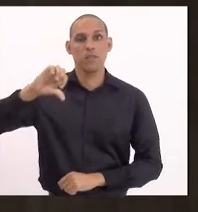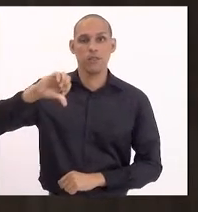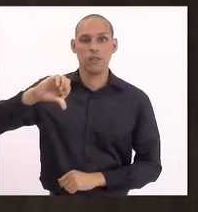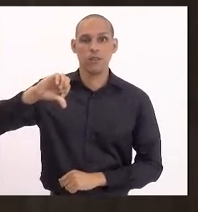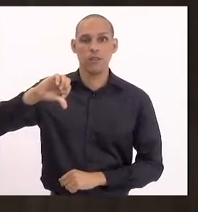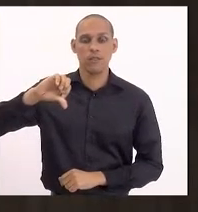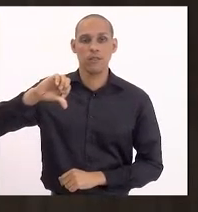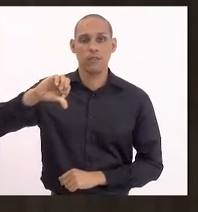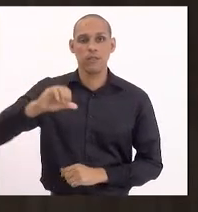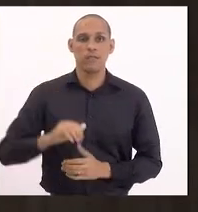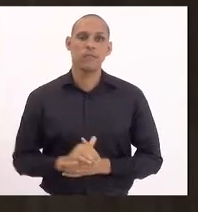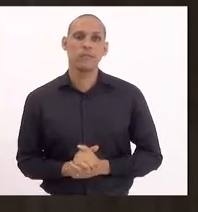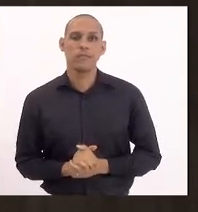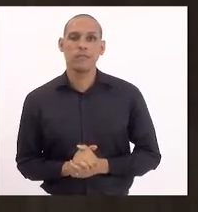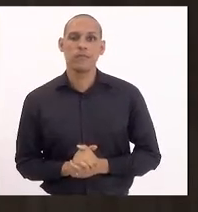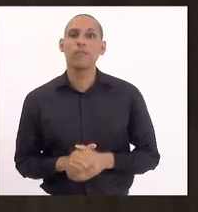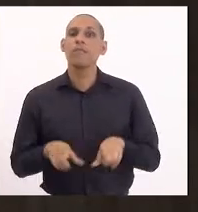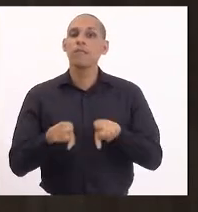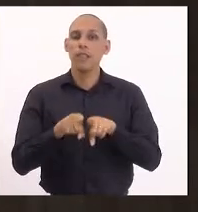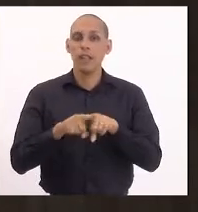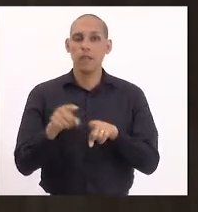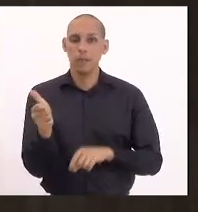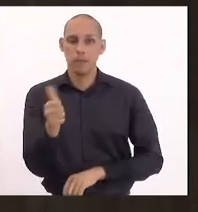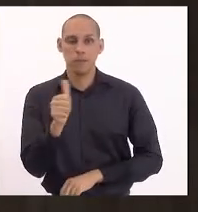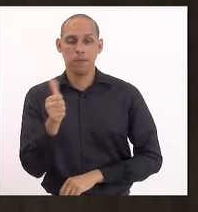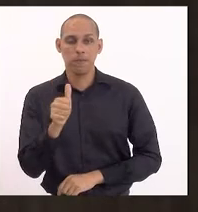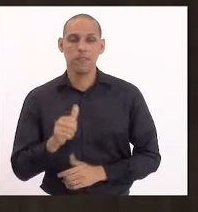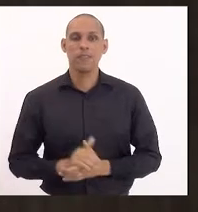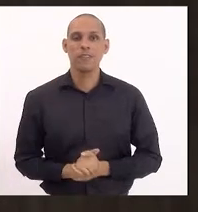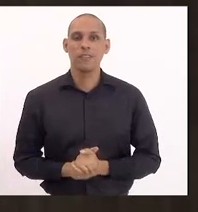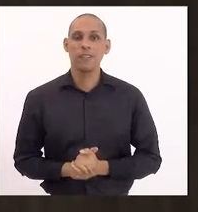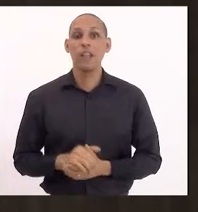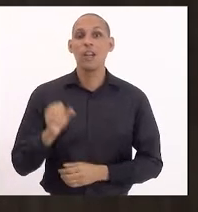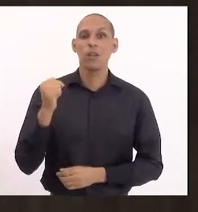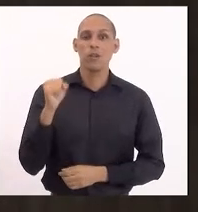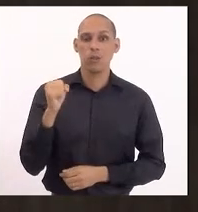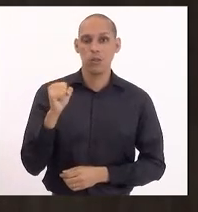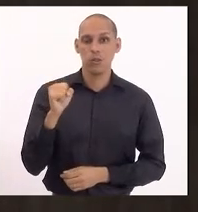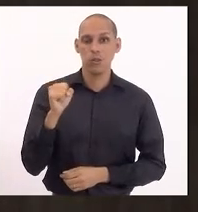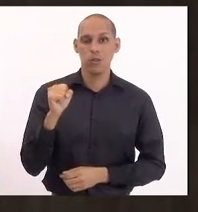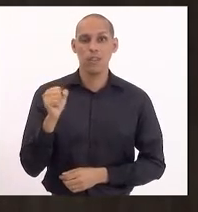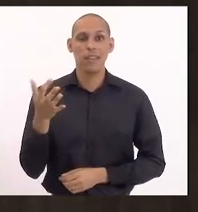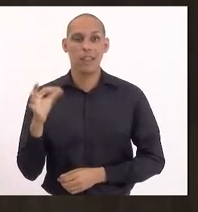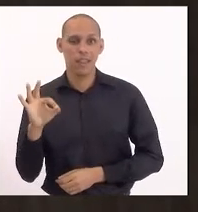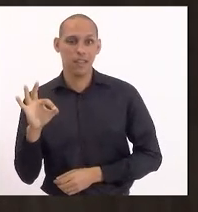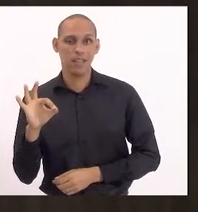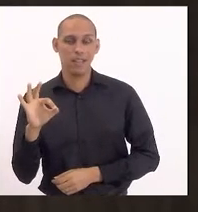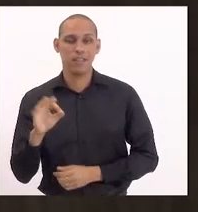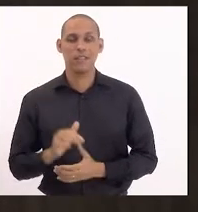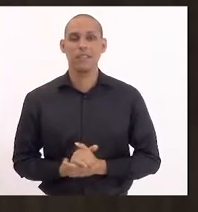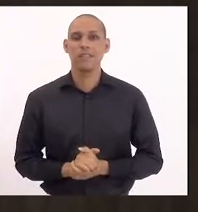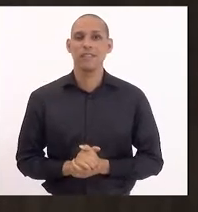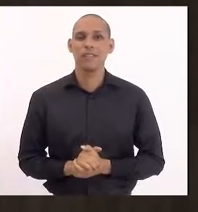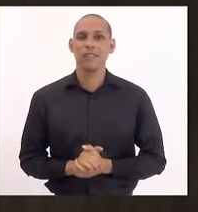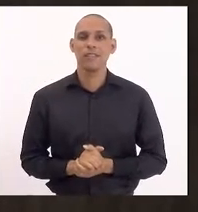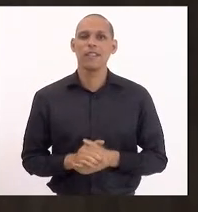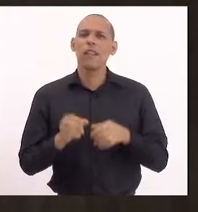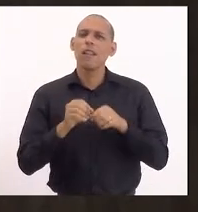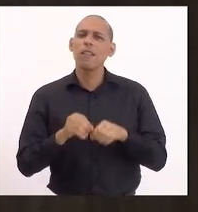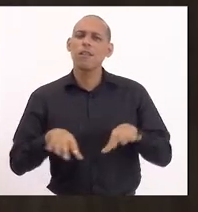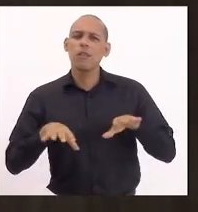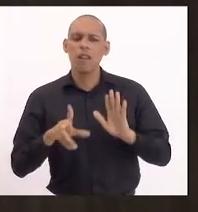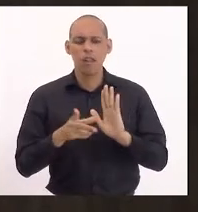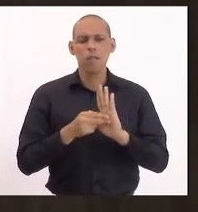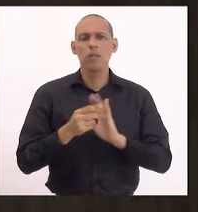e 11, 8 e 10, prejudicada a